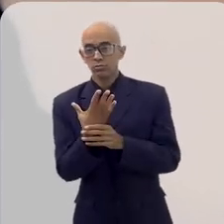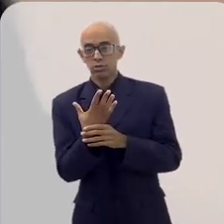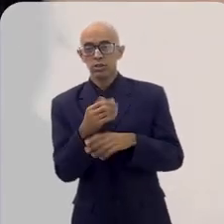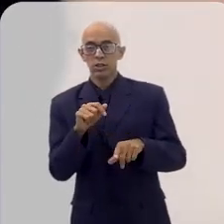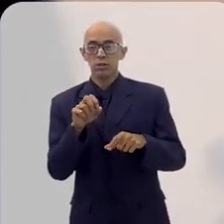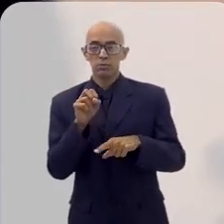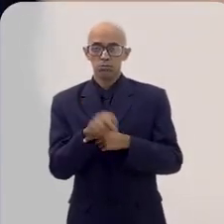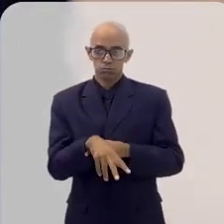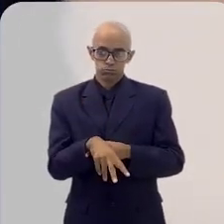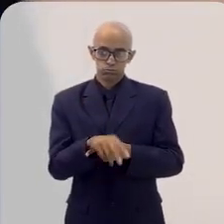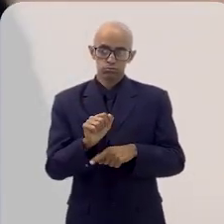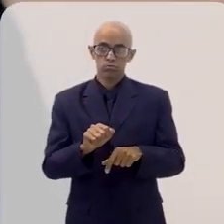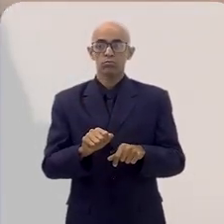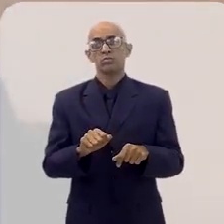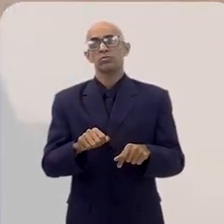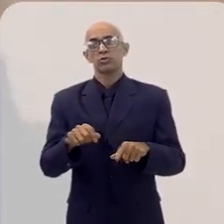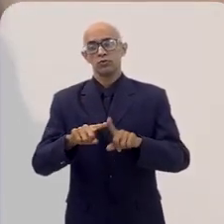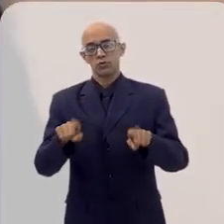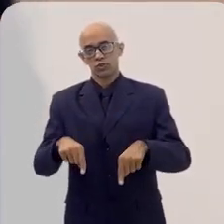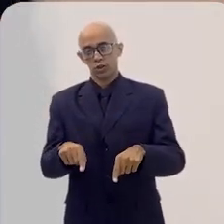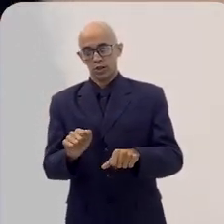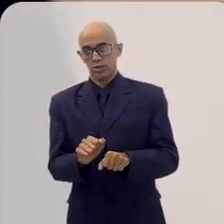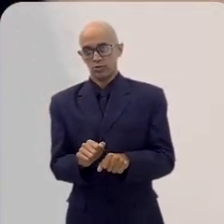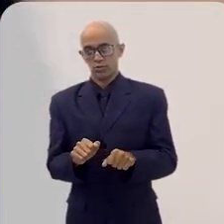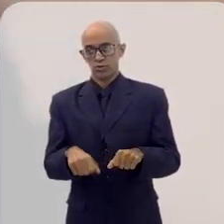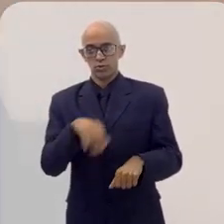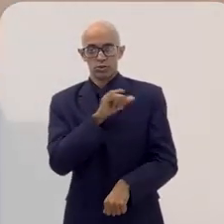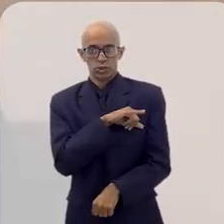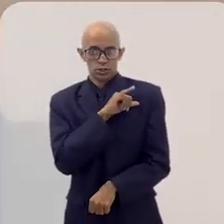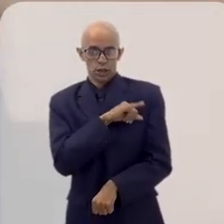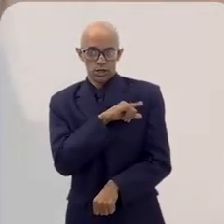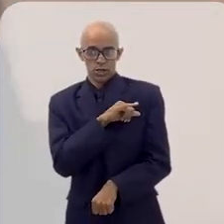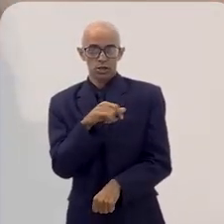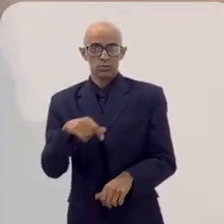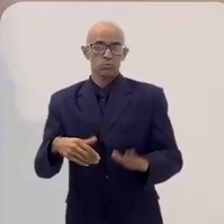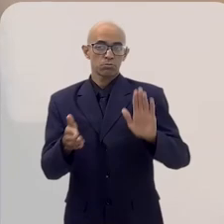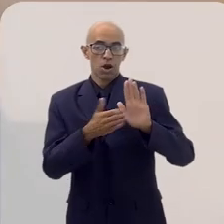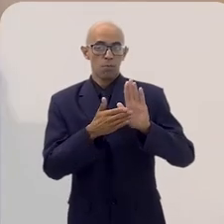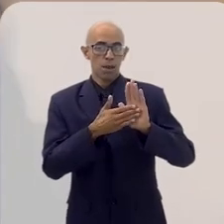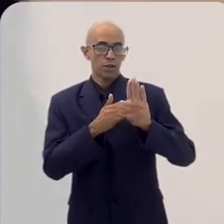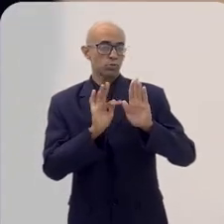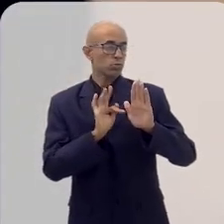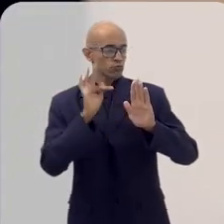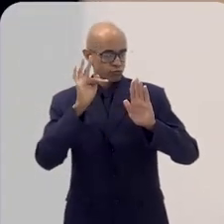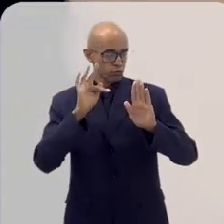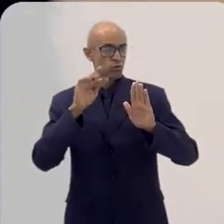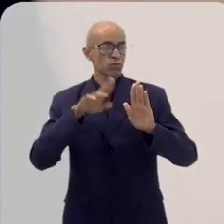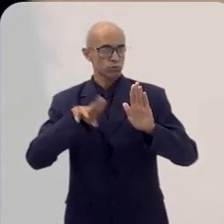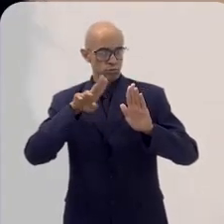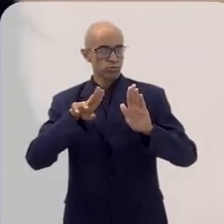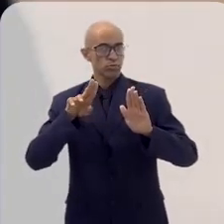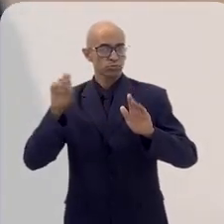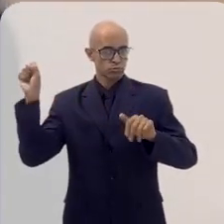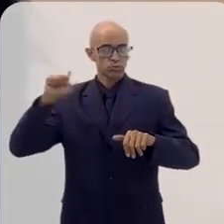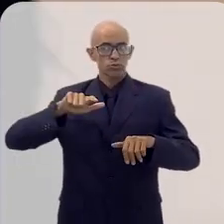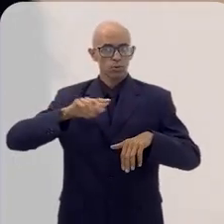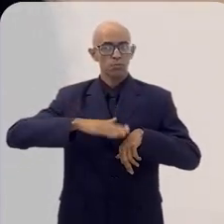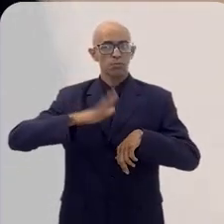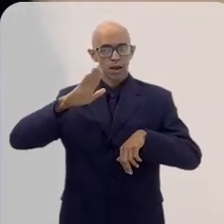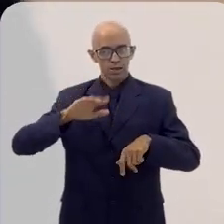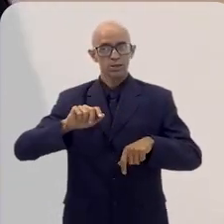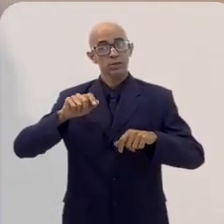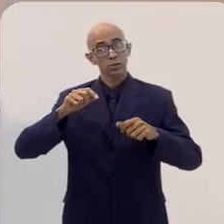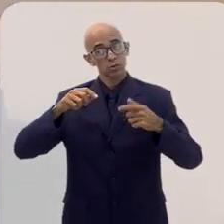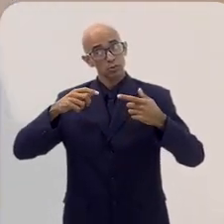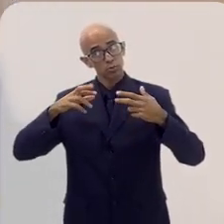formem, gerem emprego. Então, o Rio de Janeiro hoje tem sido um estado muito promissor, tanto para a energia solar, para desenvolver